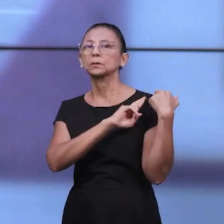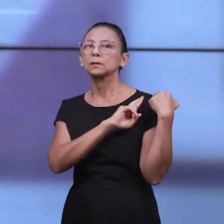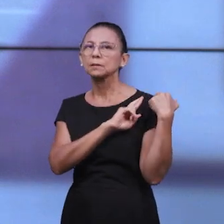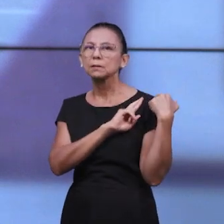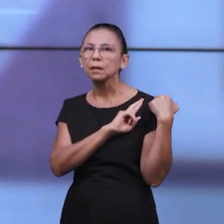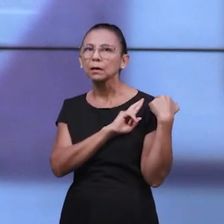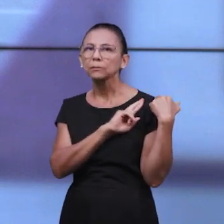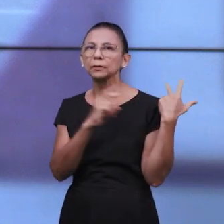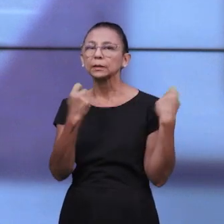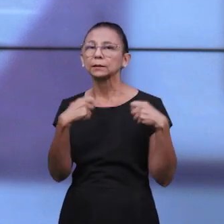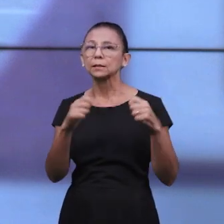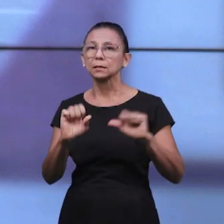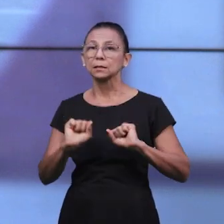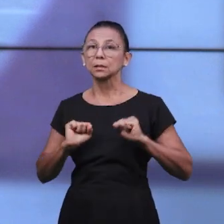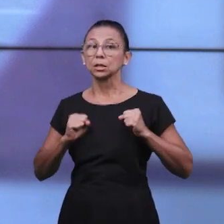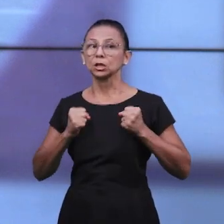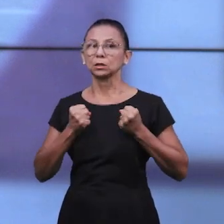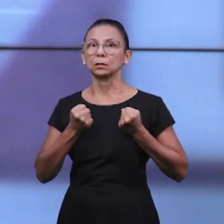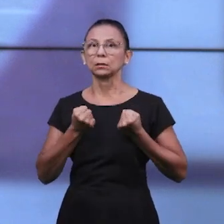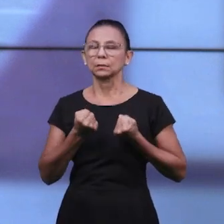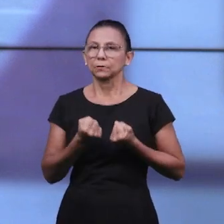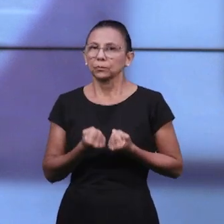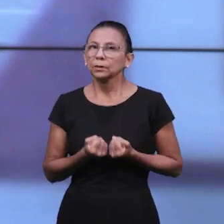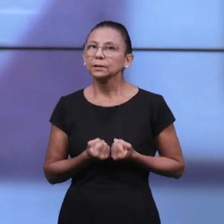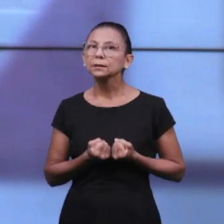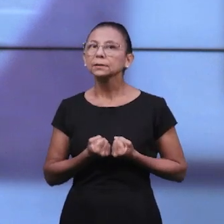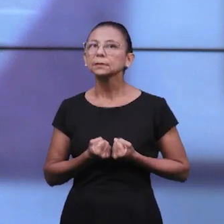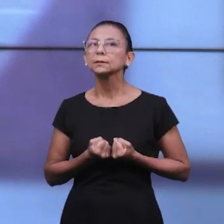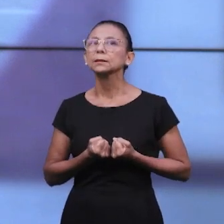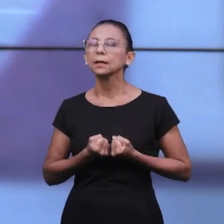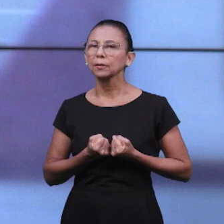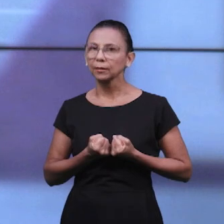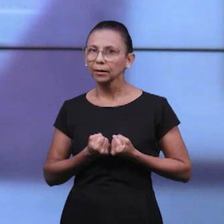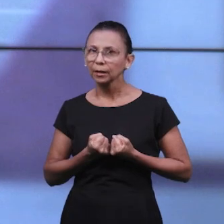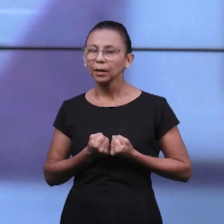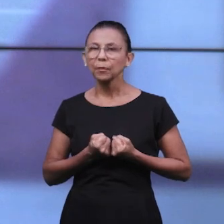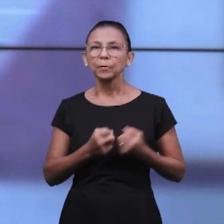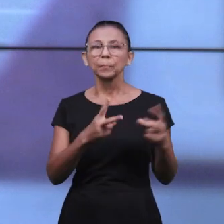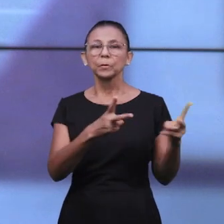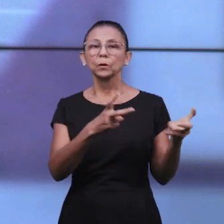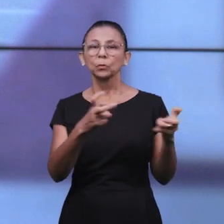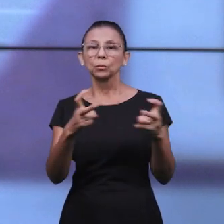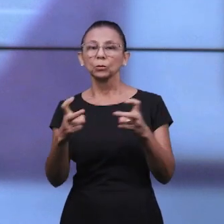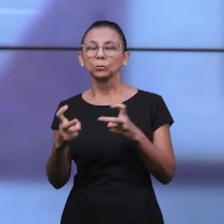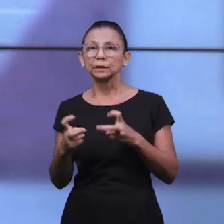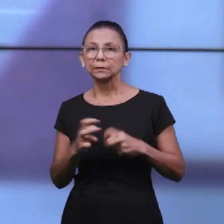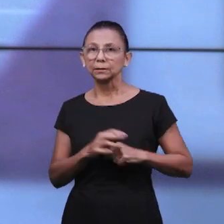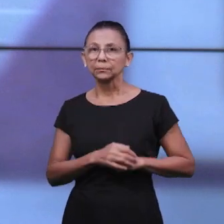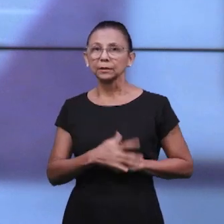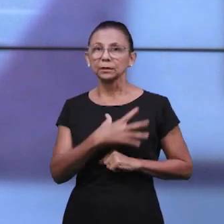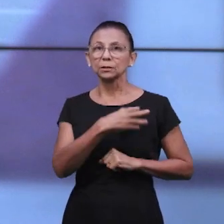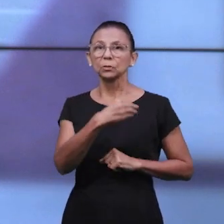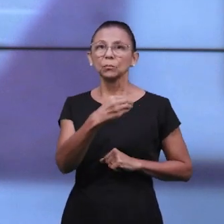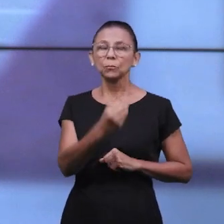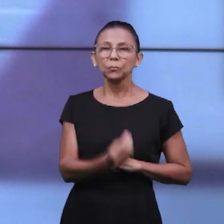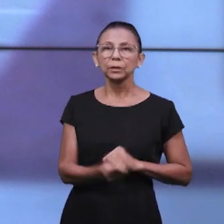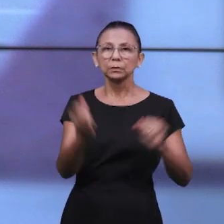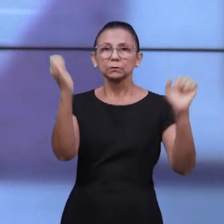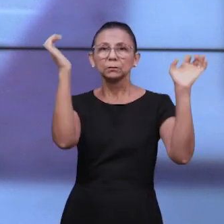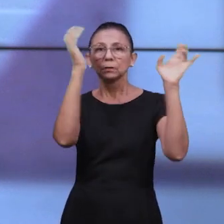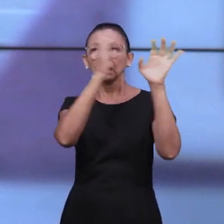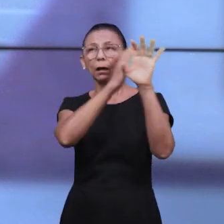a resistir ao cansaço e à distração diante da TV ou das demais telas de modo desmedido.